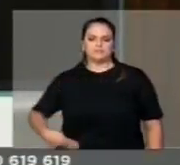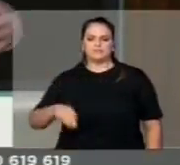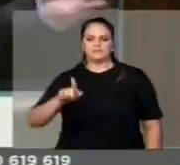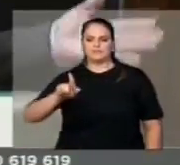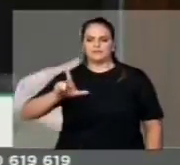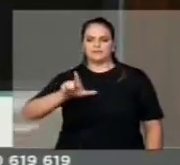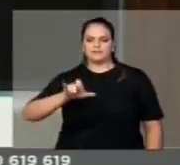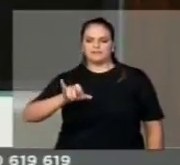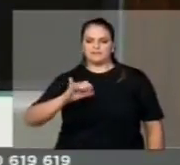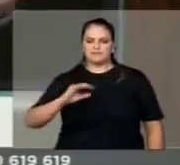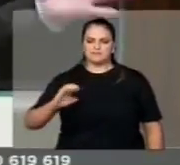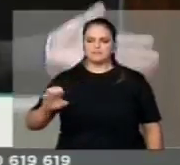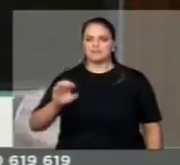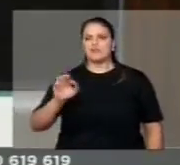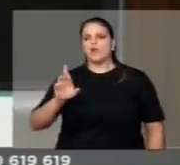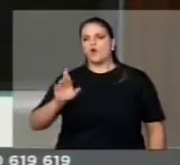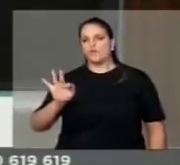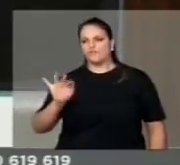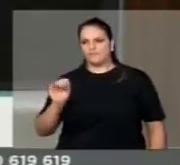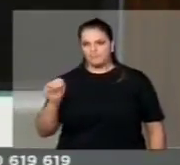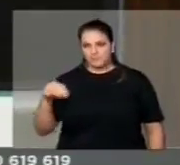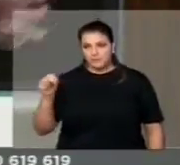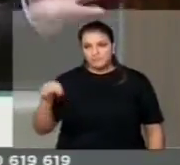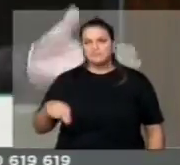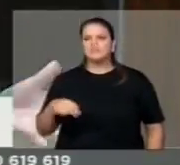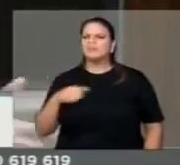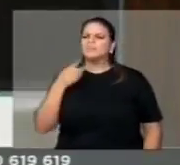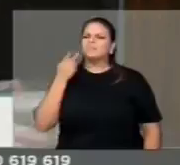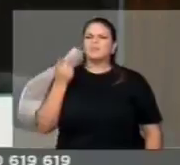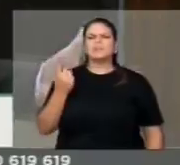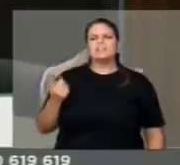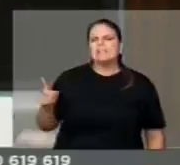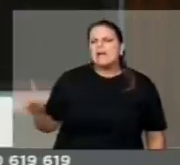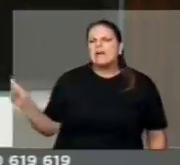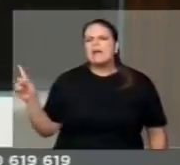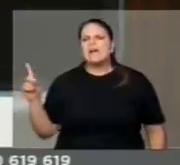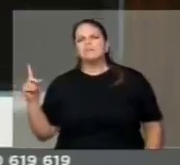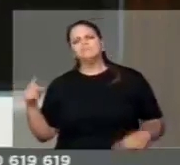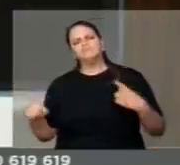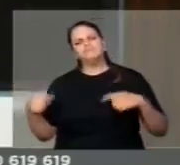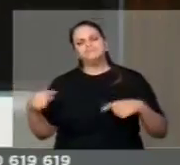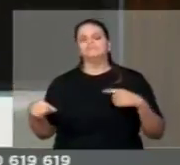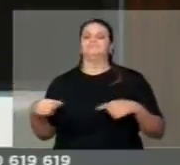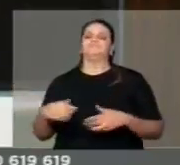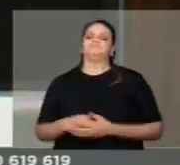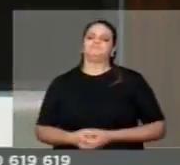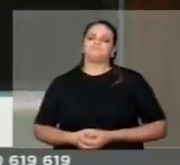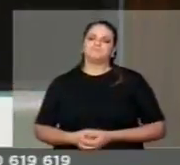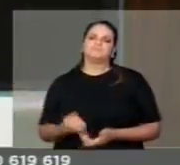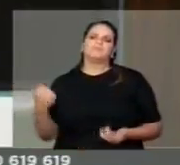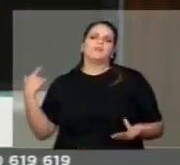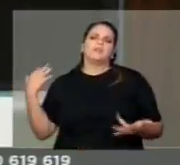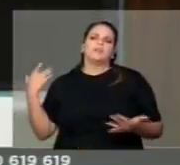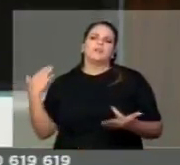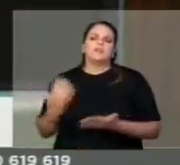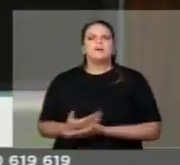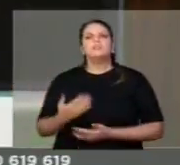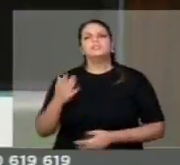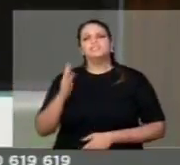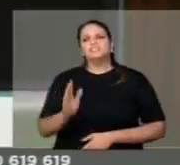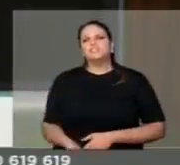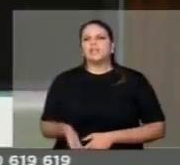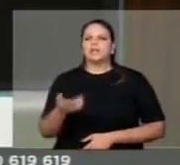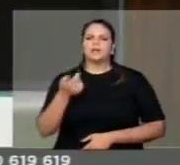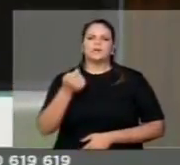colocou que não era bem assim e que o Porto Suape não era modelo. O fato é que, passados quase dois anos da nova